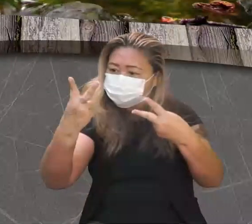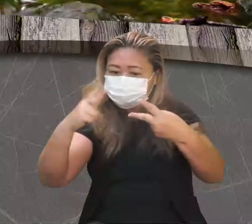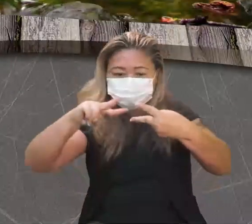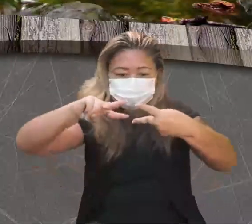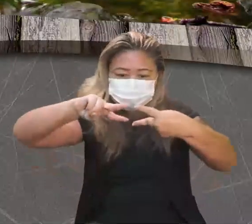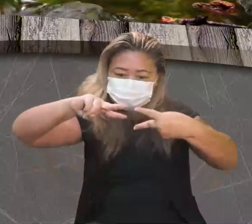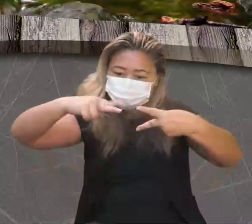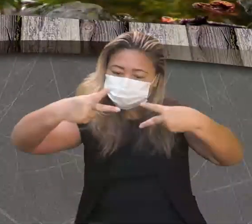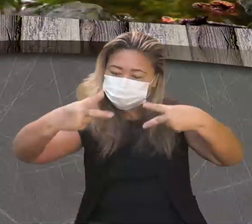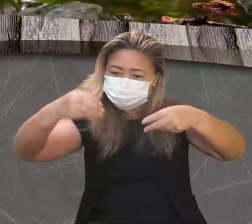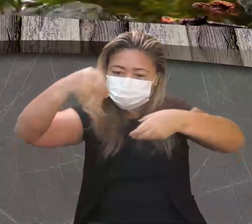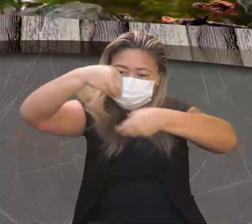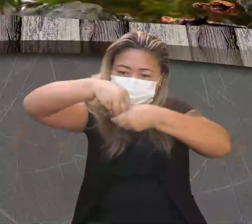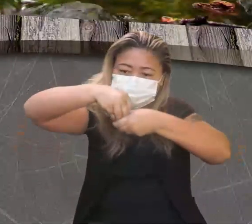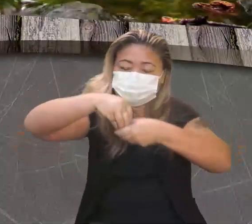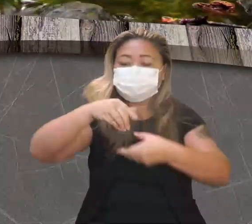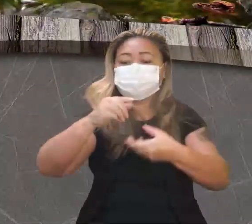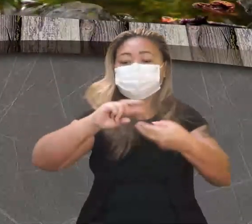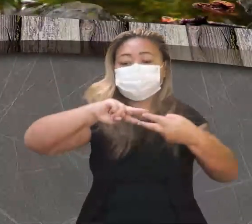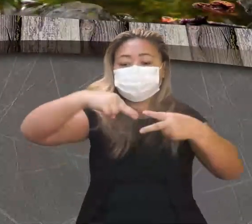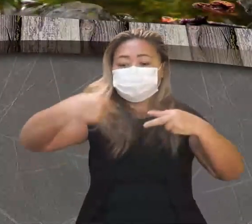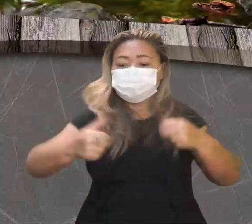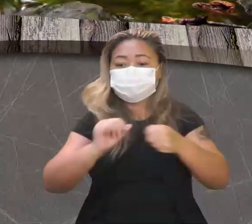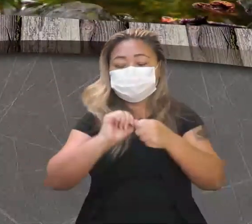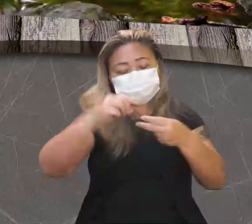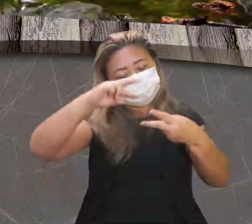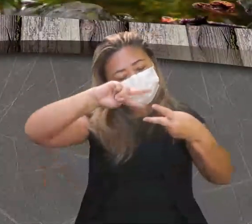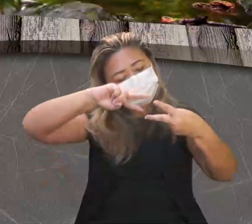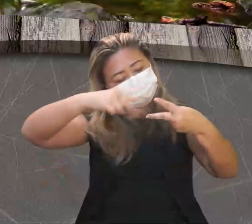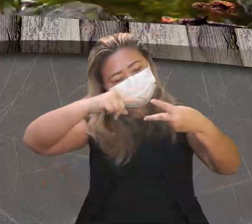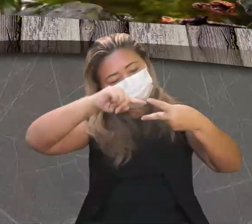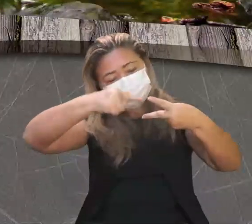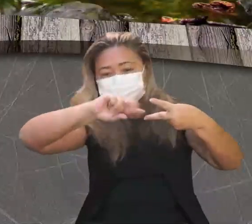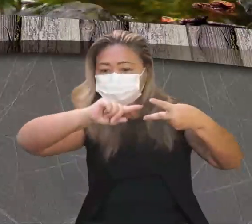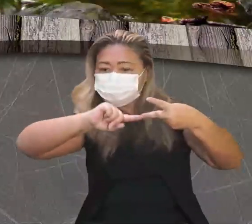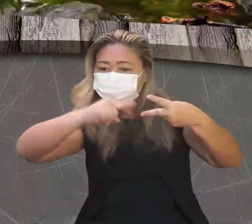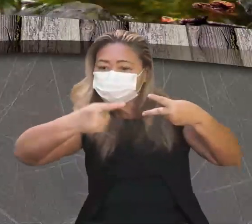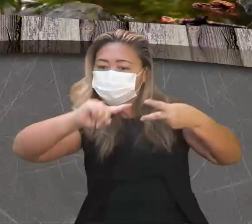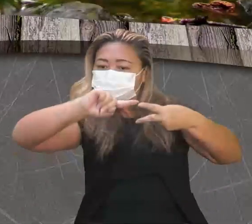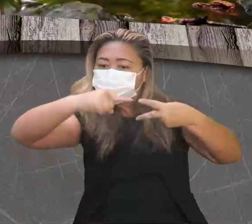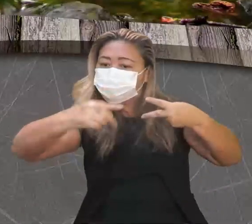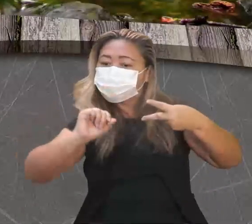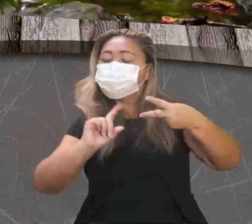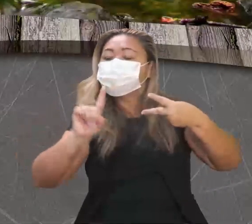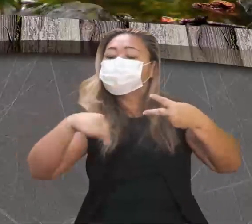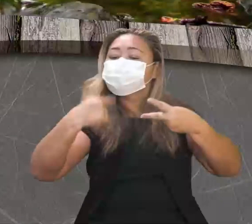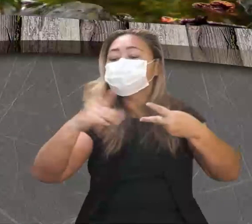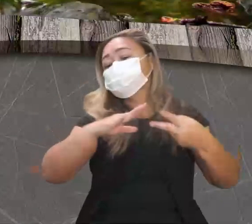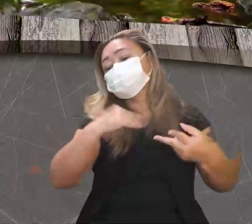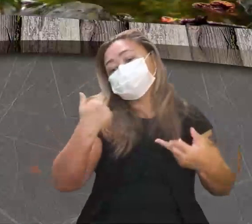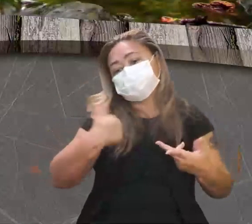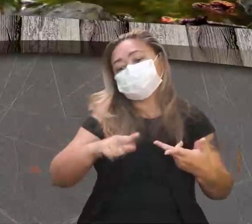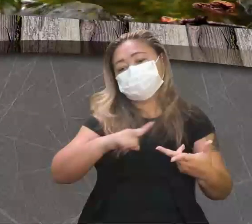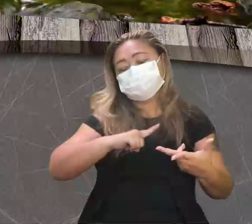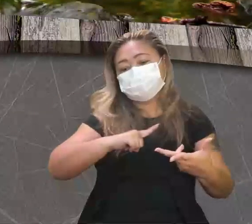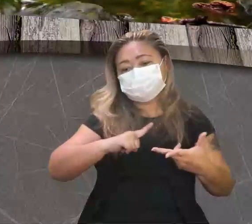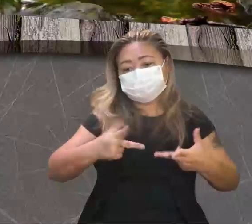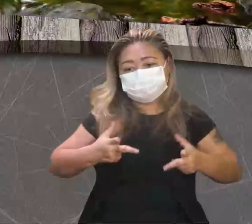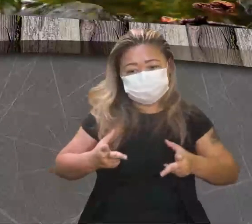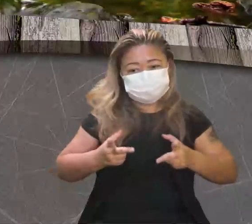do material genético, do ácido desóxido ribonucleico. Ela faleceu, vítima de um câncer.